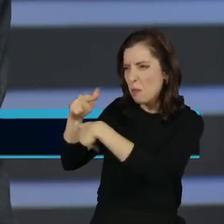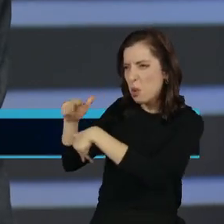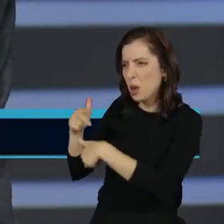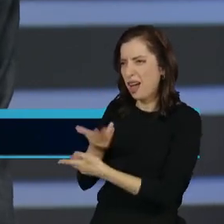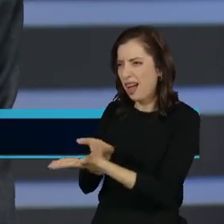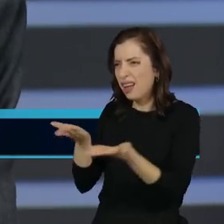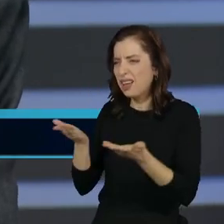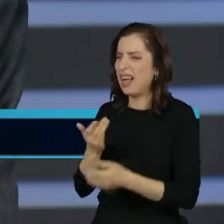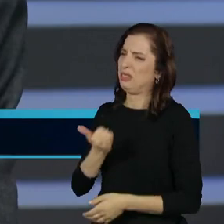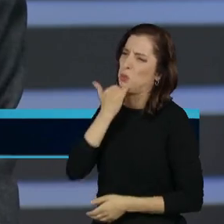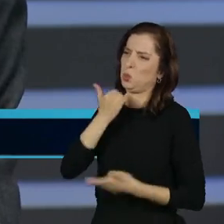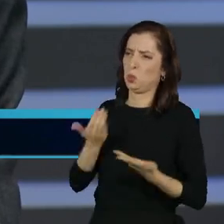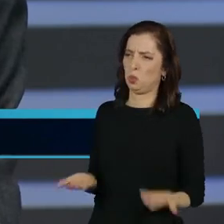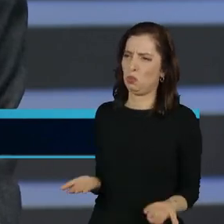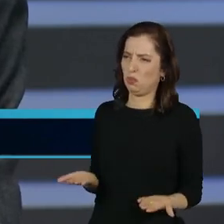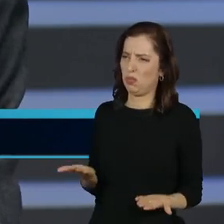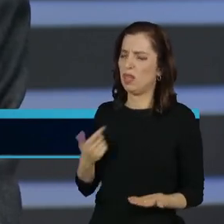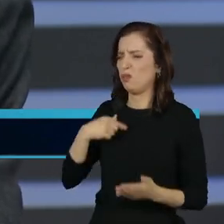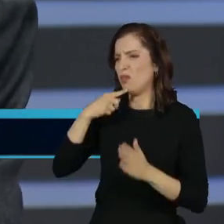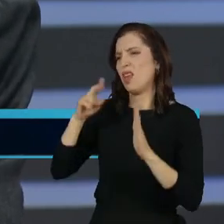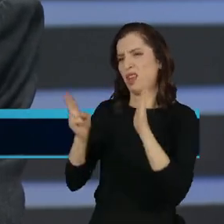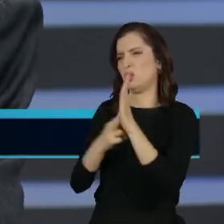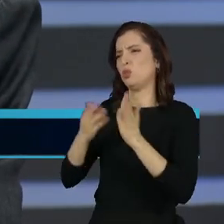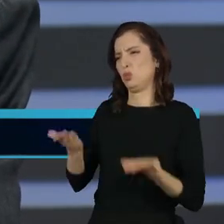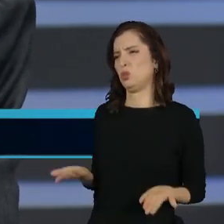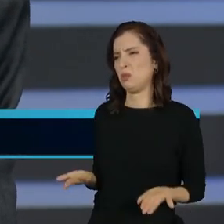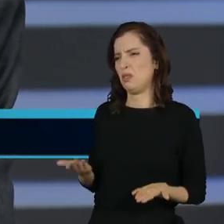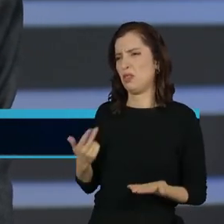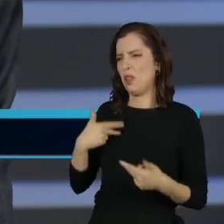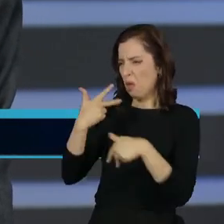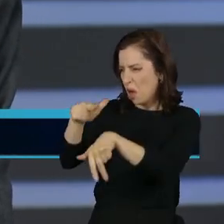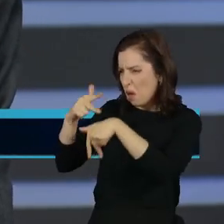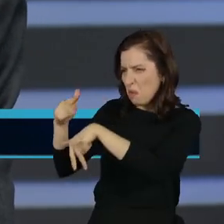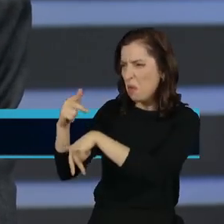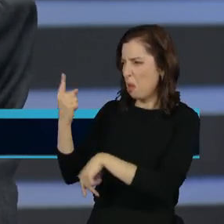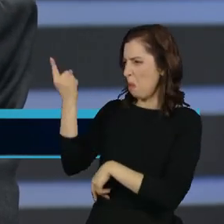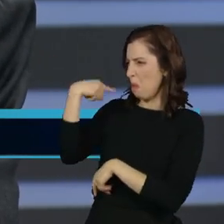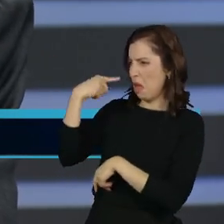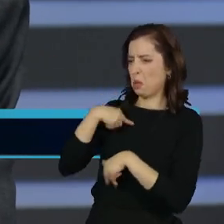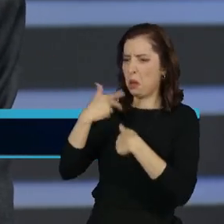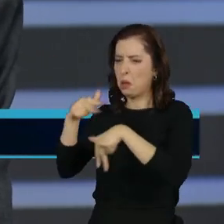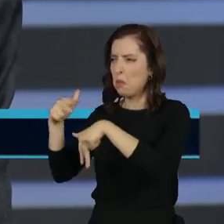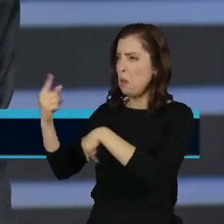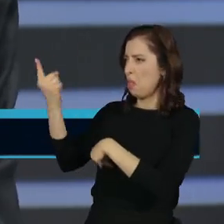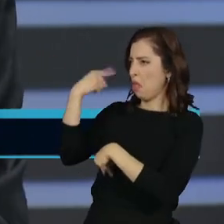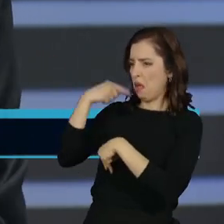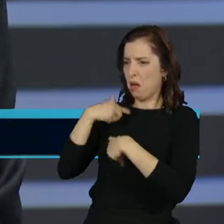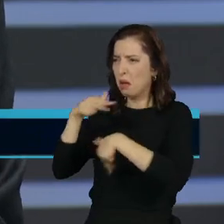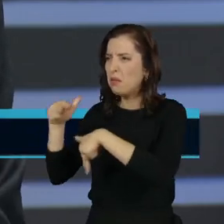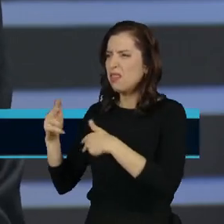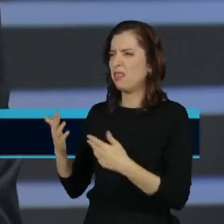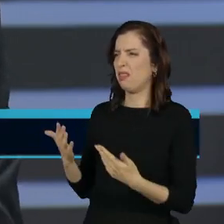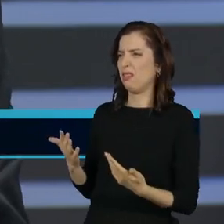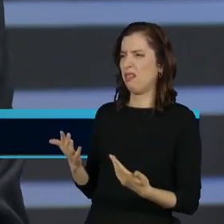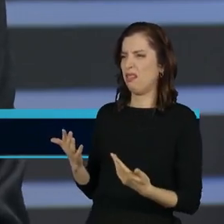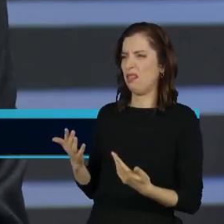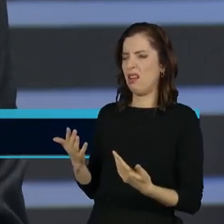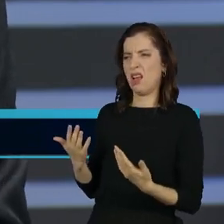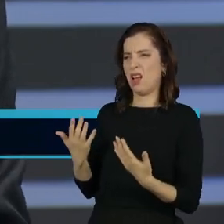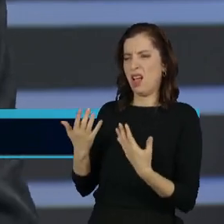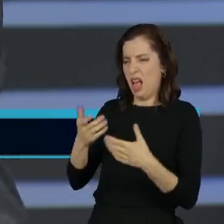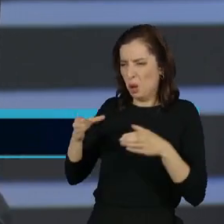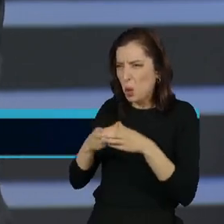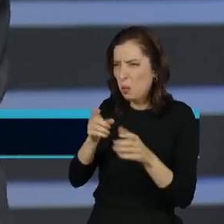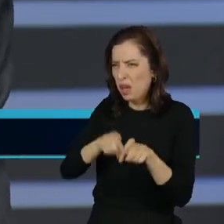logo. Diga, olha, eu sou lobista. Eu faço aqui o lobby do agronegócio. Eu não voto contra o agronegócio. E na próxima eleição, o